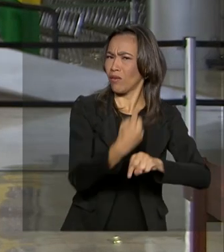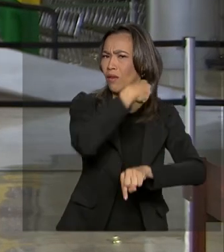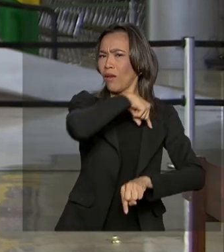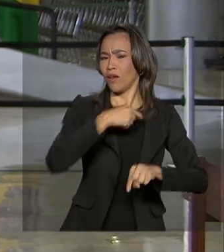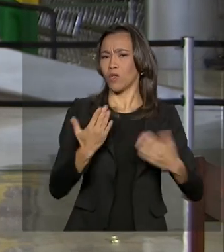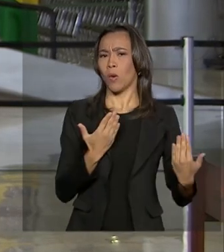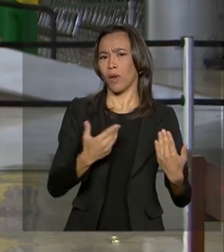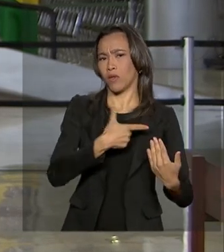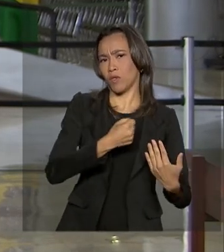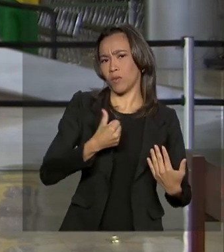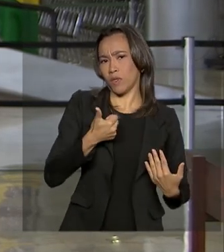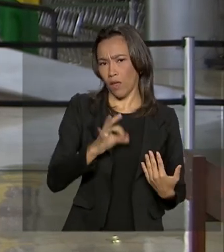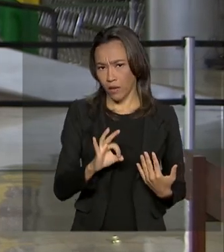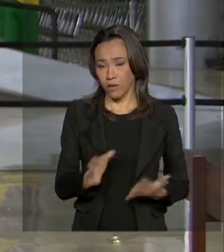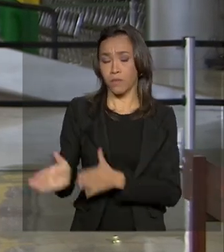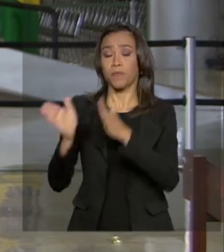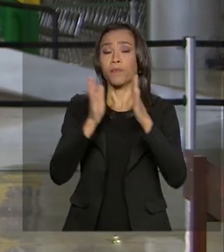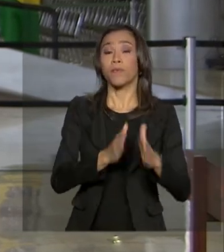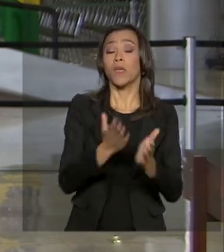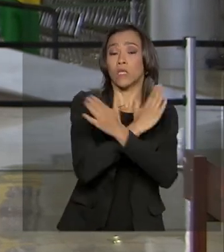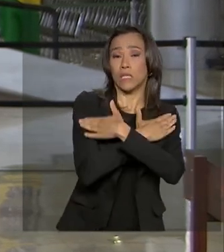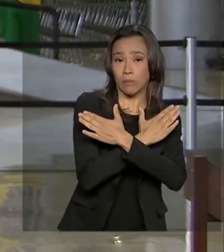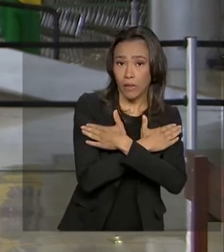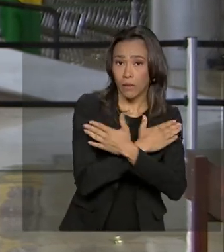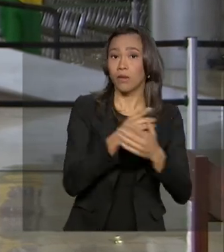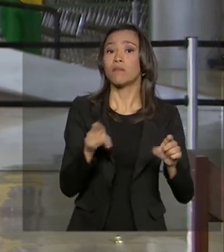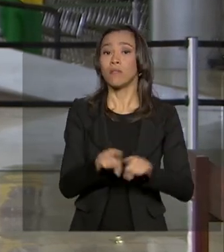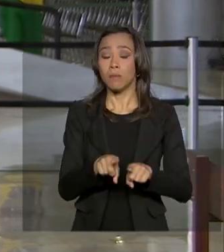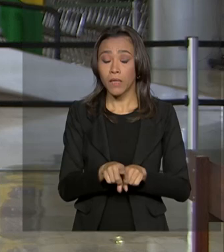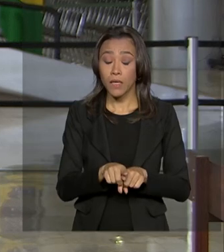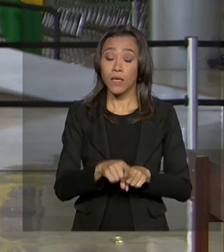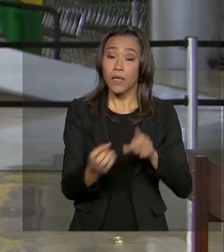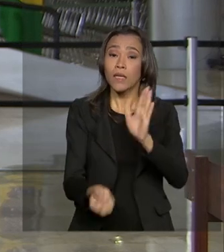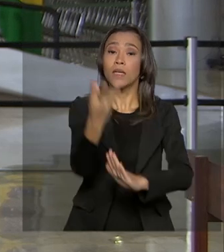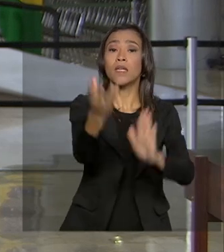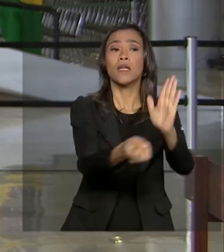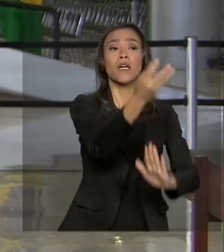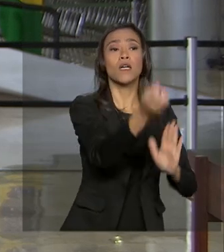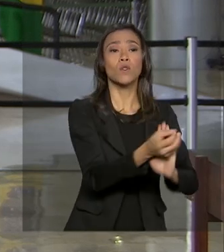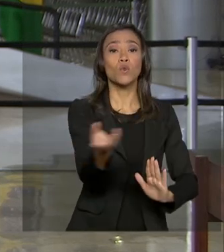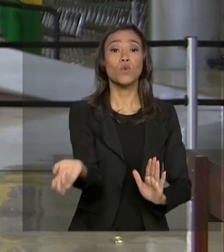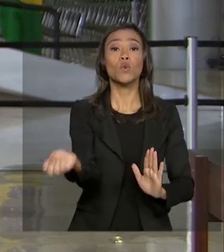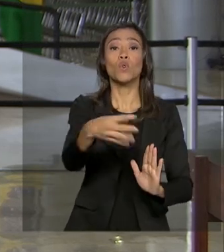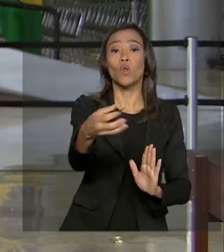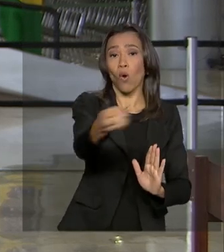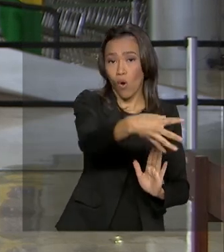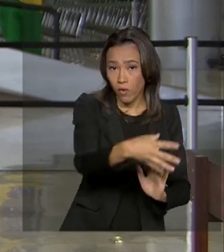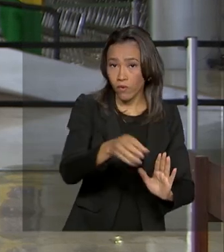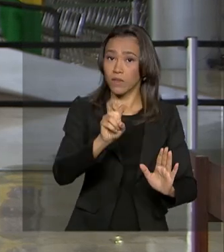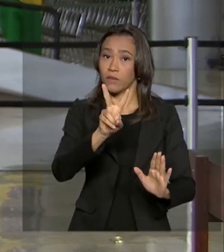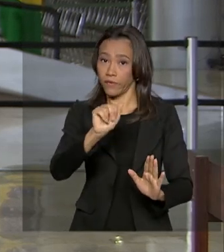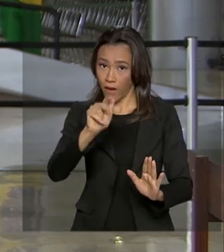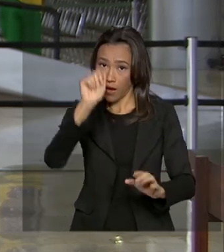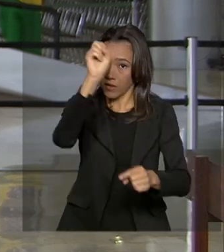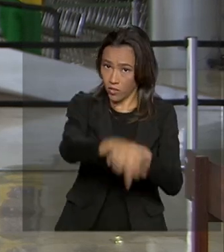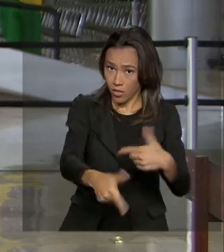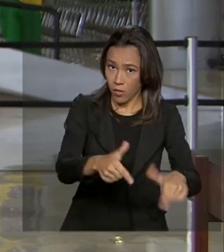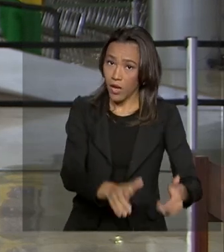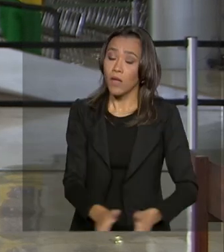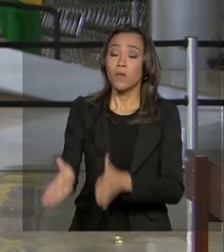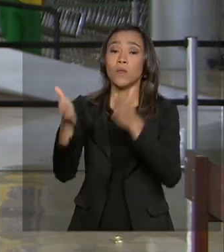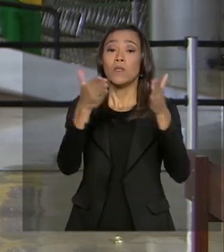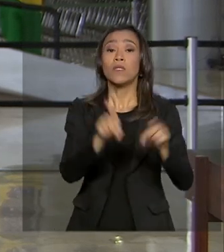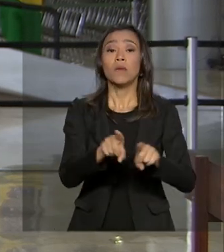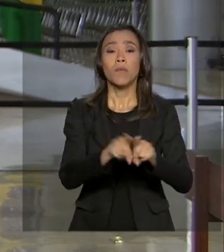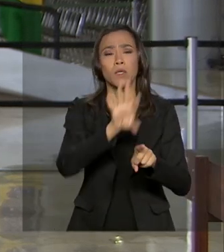Da redução do desemprego, com a criação de um milhão de novas vagas este ano. E o presidente citou ainda